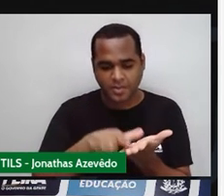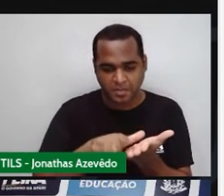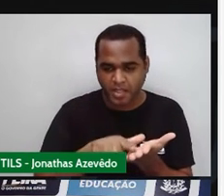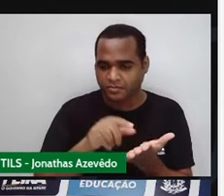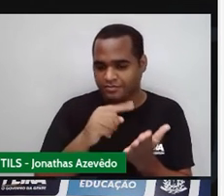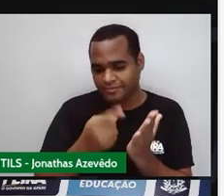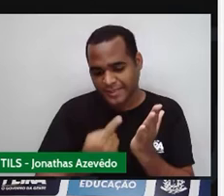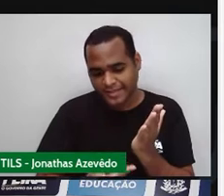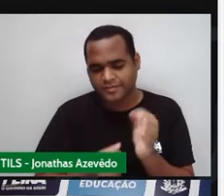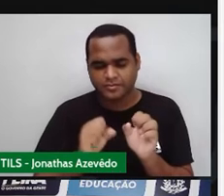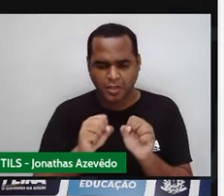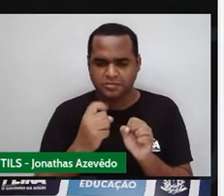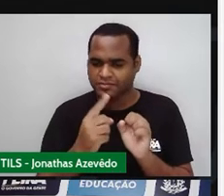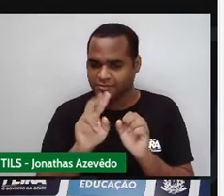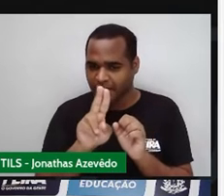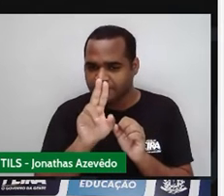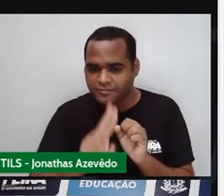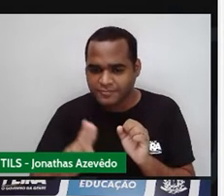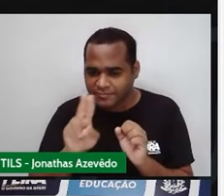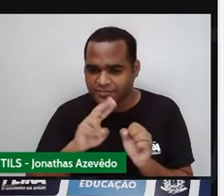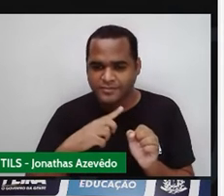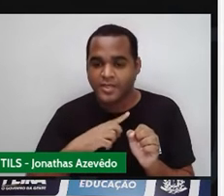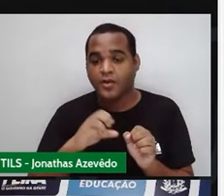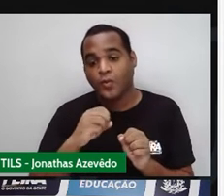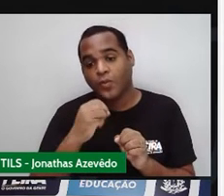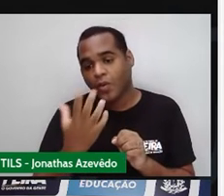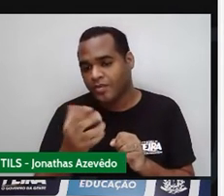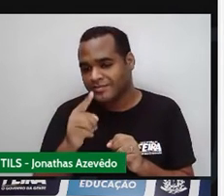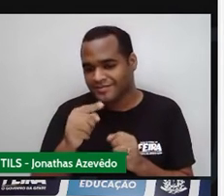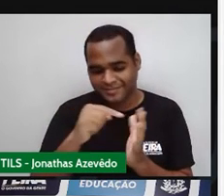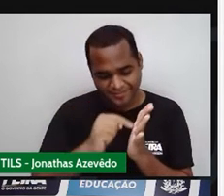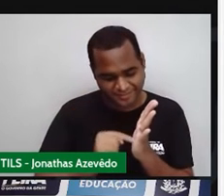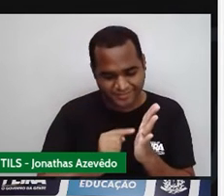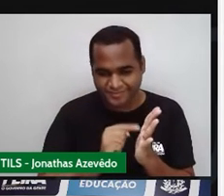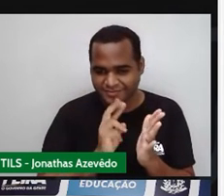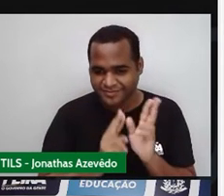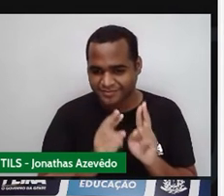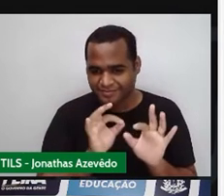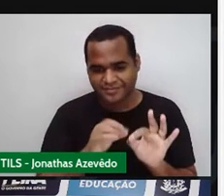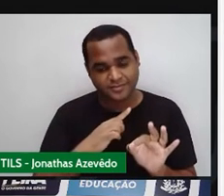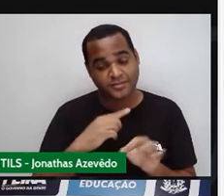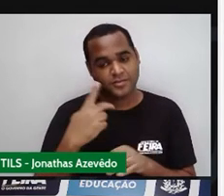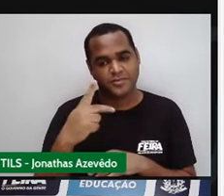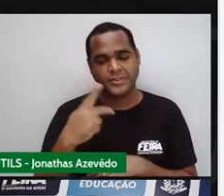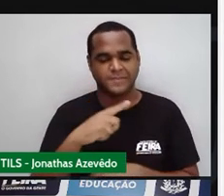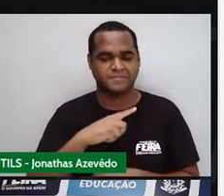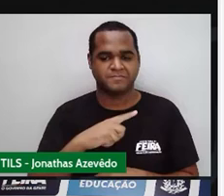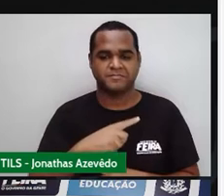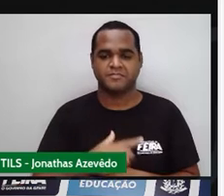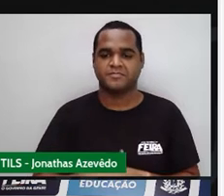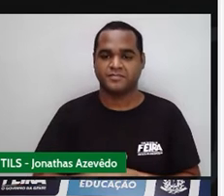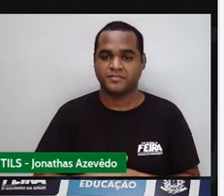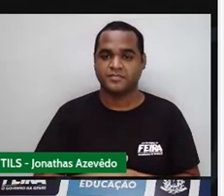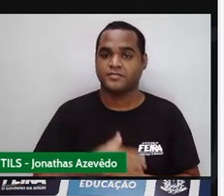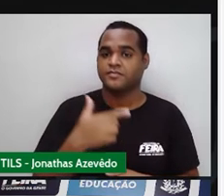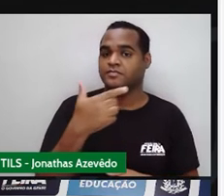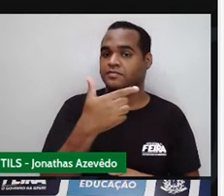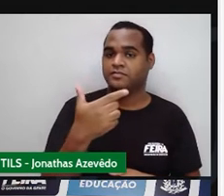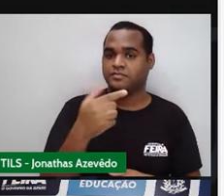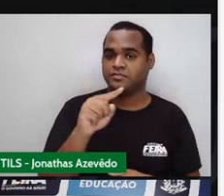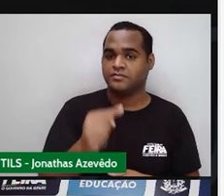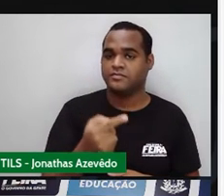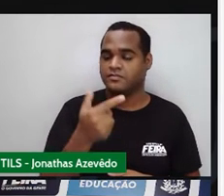caso você esteja usando. Ou na calculadora, se você estiver por aí, tá? 22,5